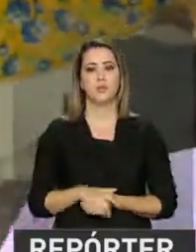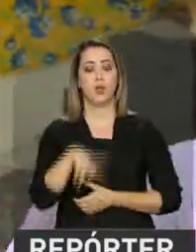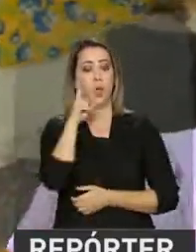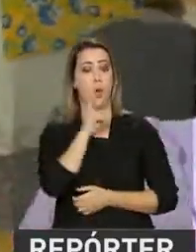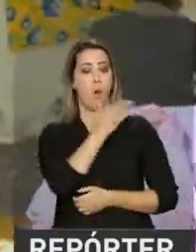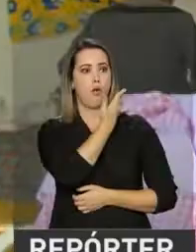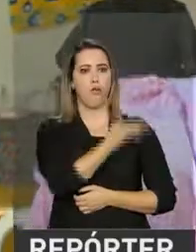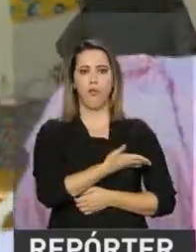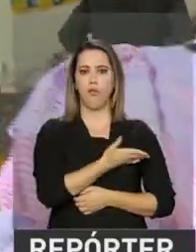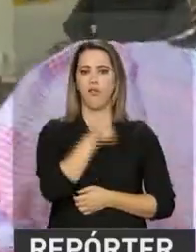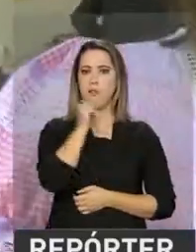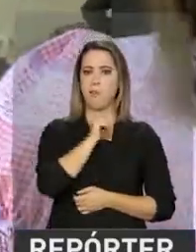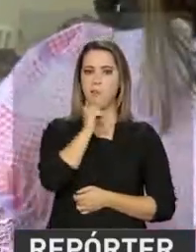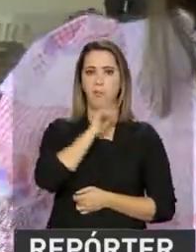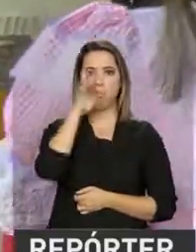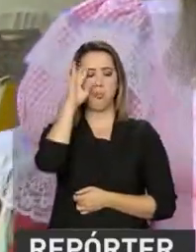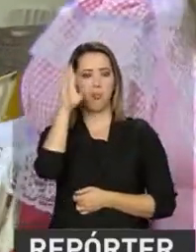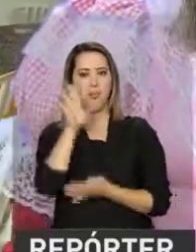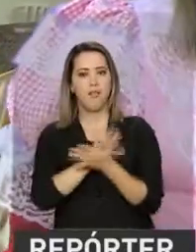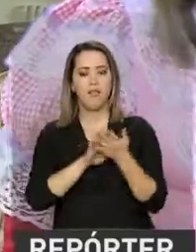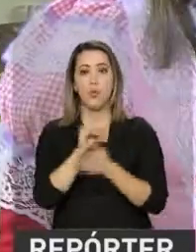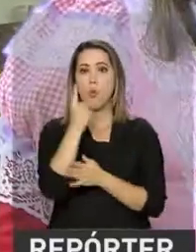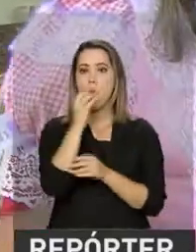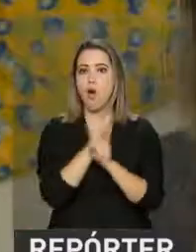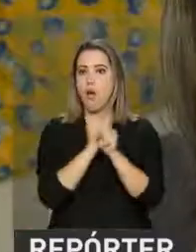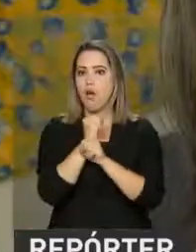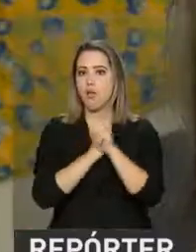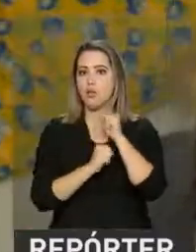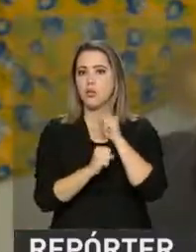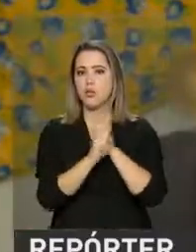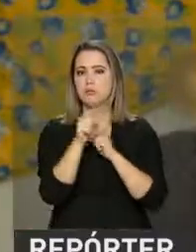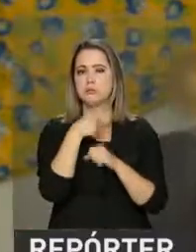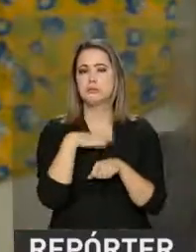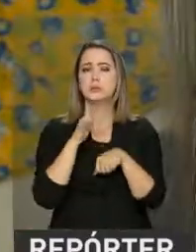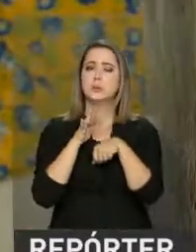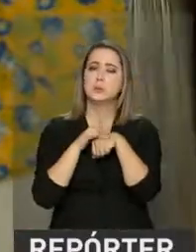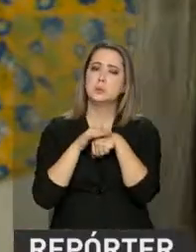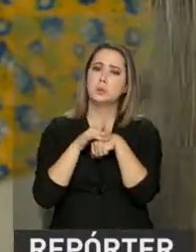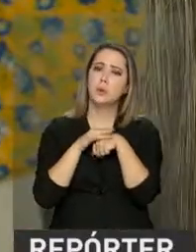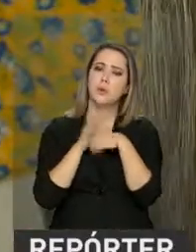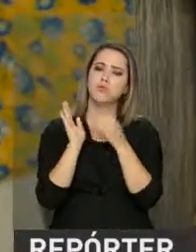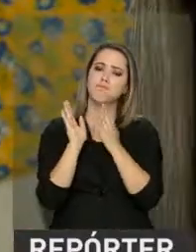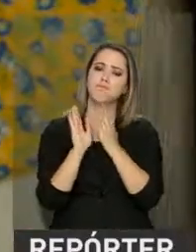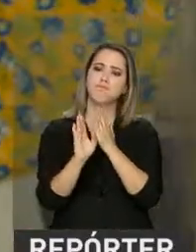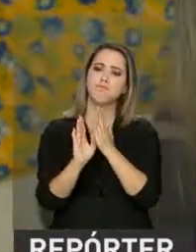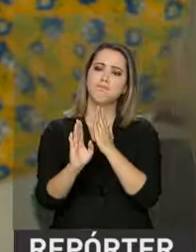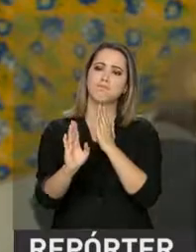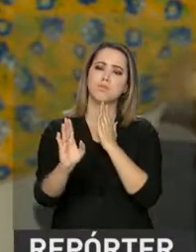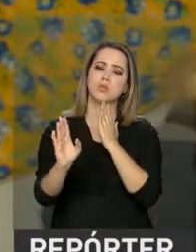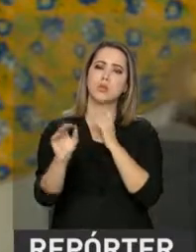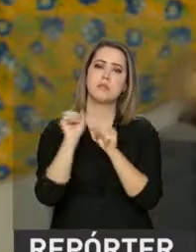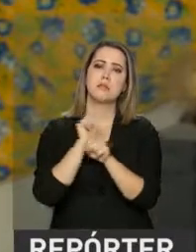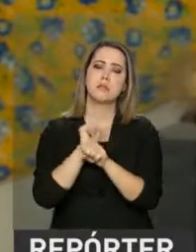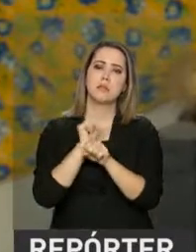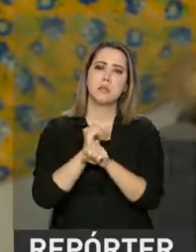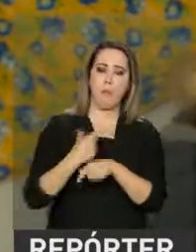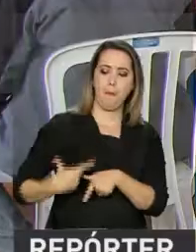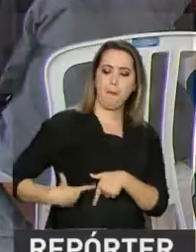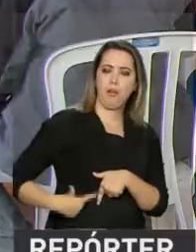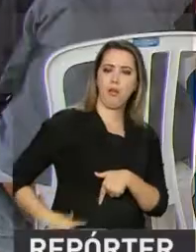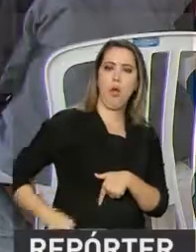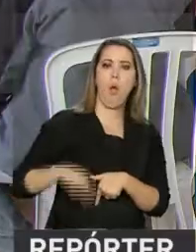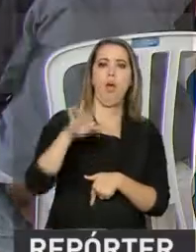olha a Iremice não imagina que há pouco mais de um ano ela estava doente e na fila do transplante para receber um fígado novo.